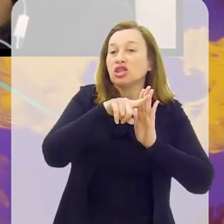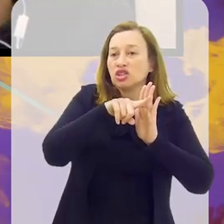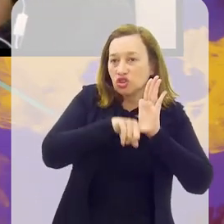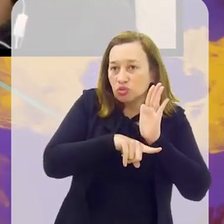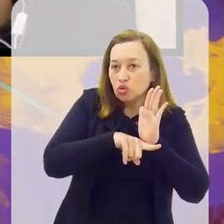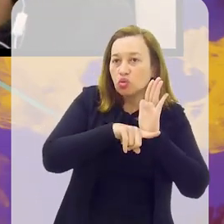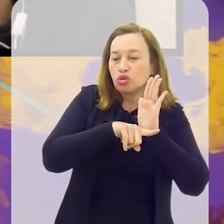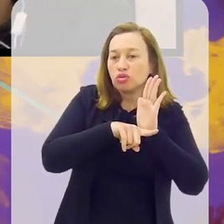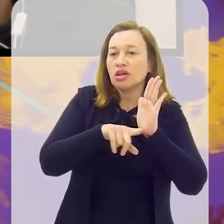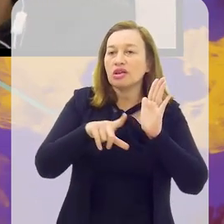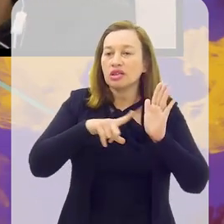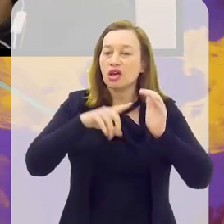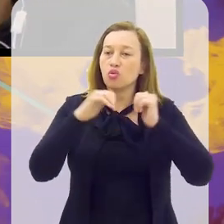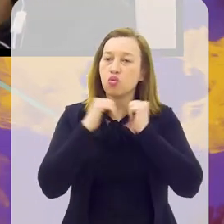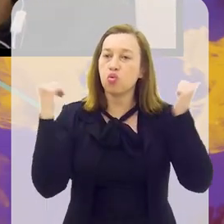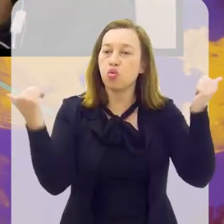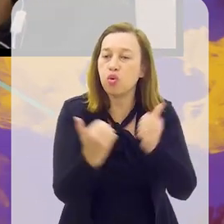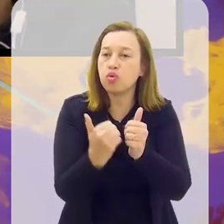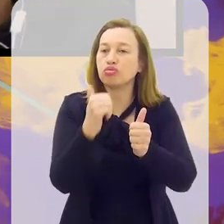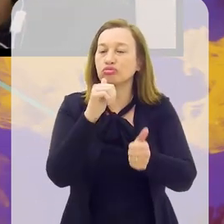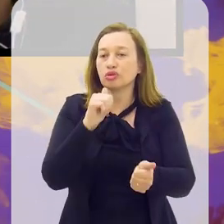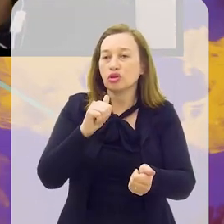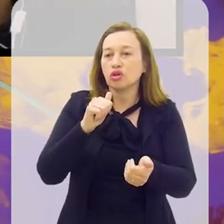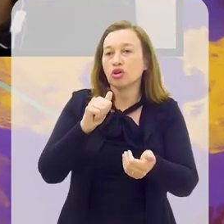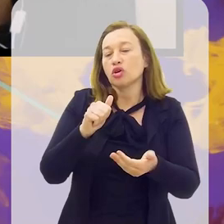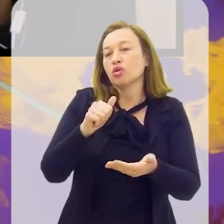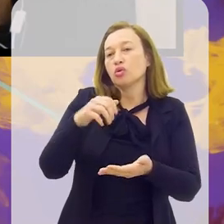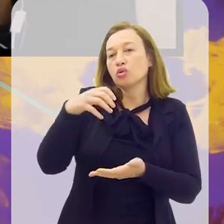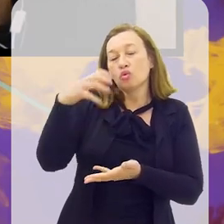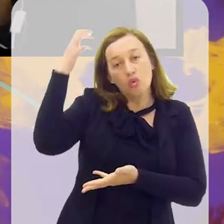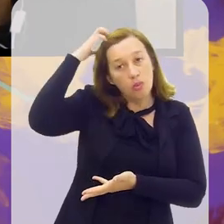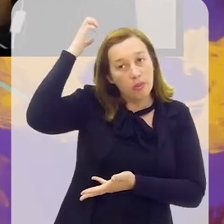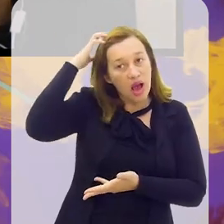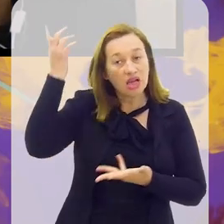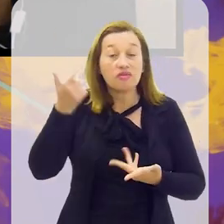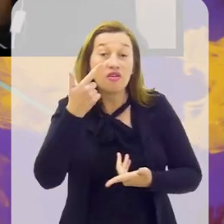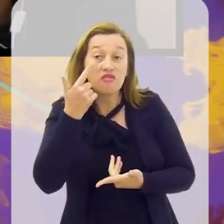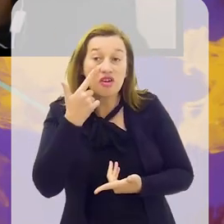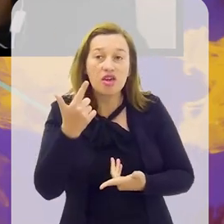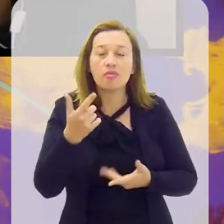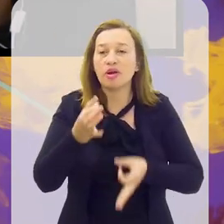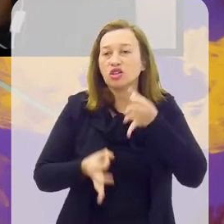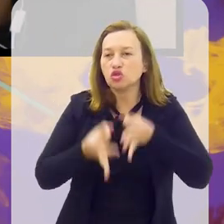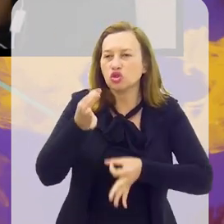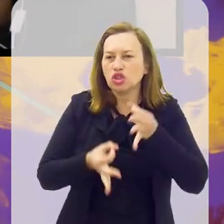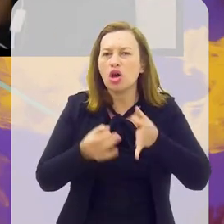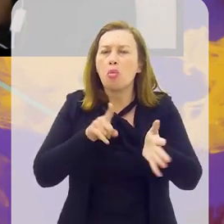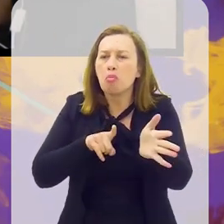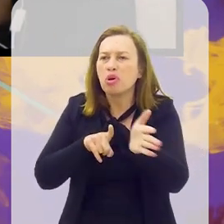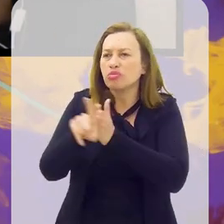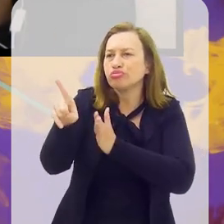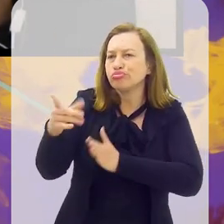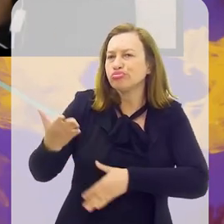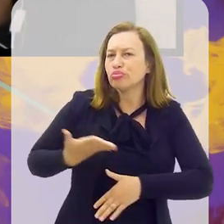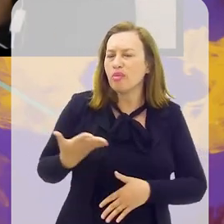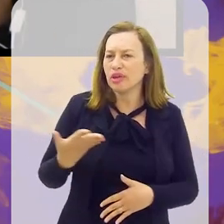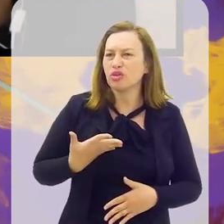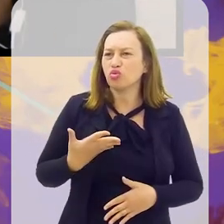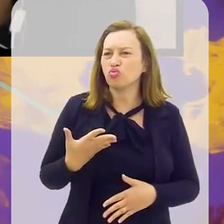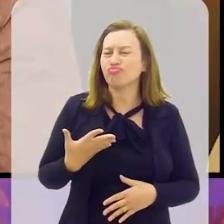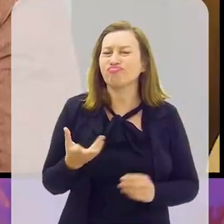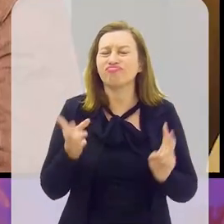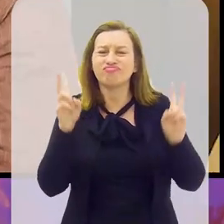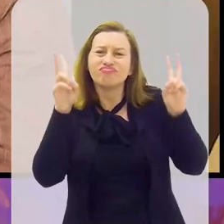classificação, ainda tem o Estádio punido. E isso vai ser visto pela Justiça Comum. Eu pergunto para o amigo,